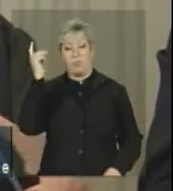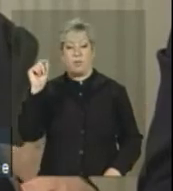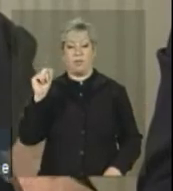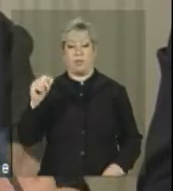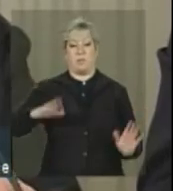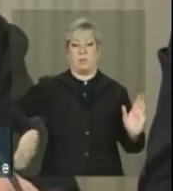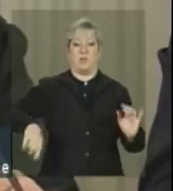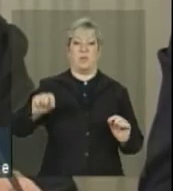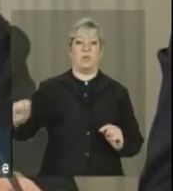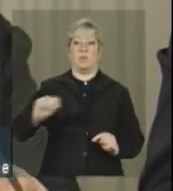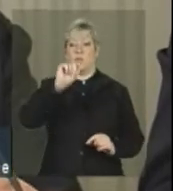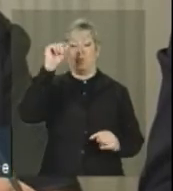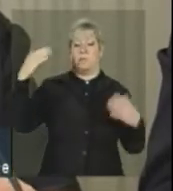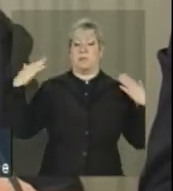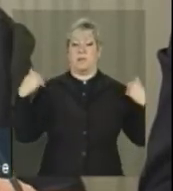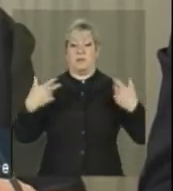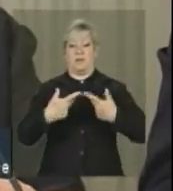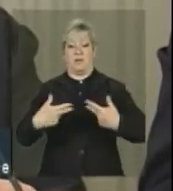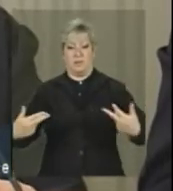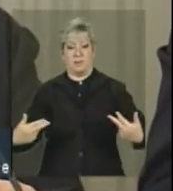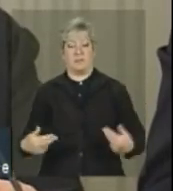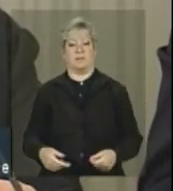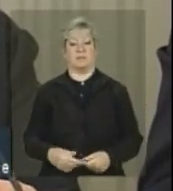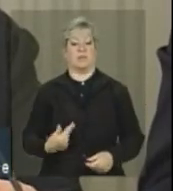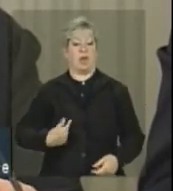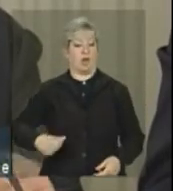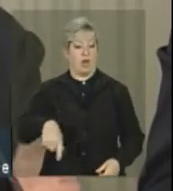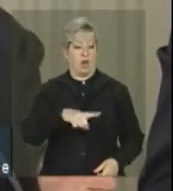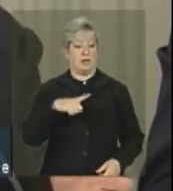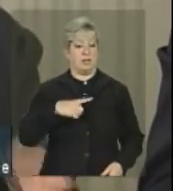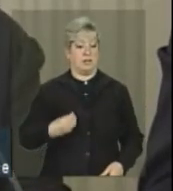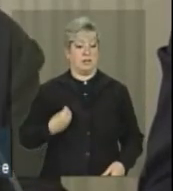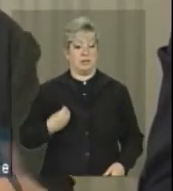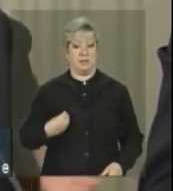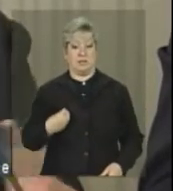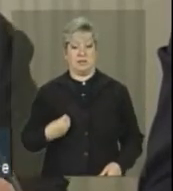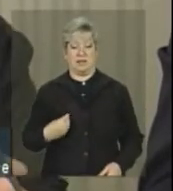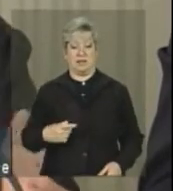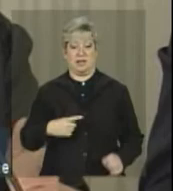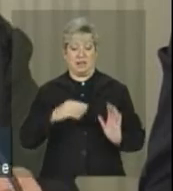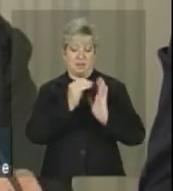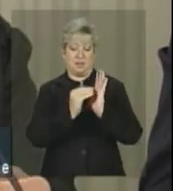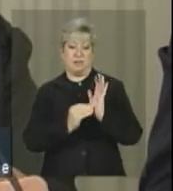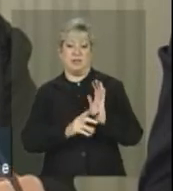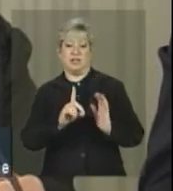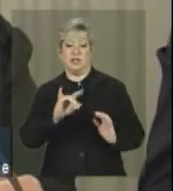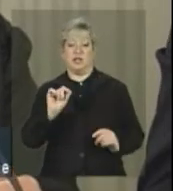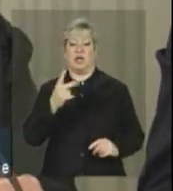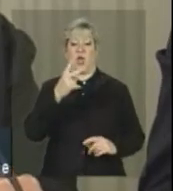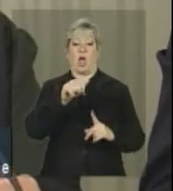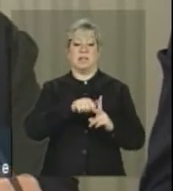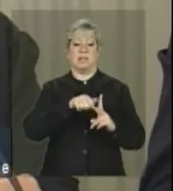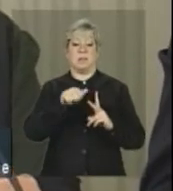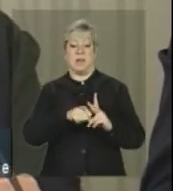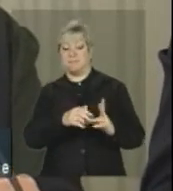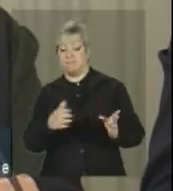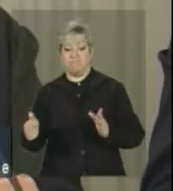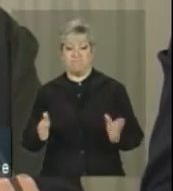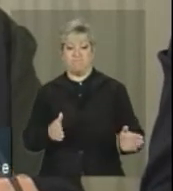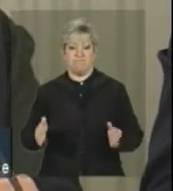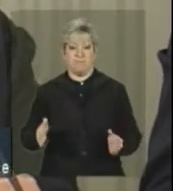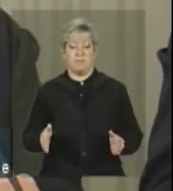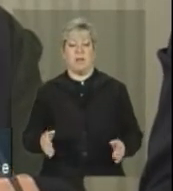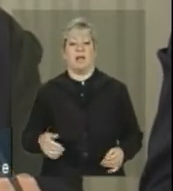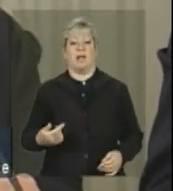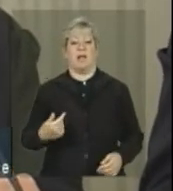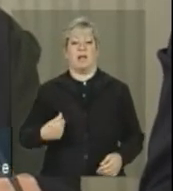litoral, por exemplo, turismo, etc. Então, nós, na verdade, estamos com um calendário deslocado dois meses. Nós não avaliamos